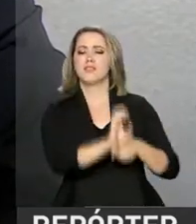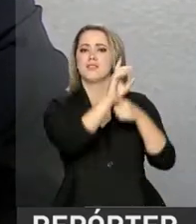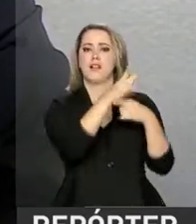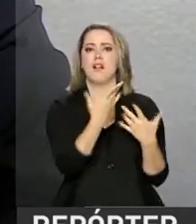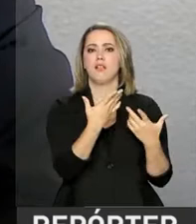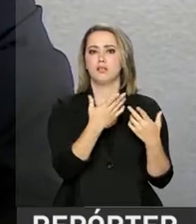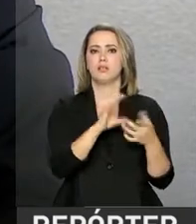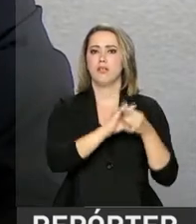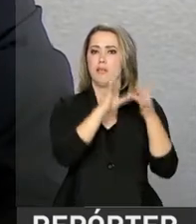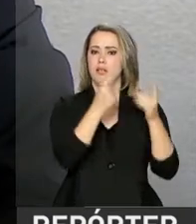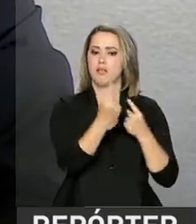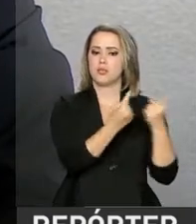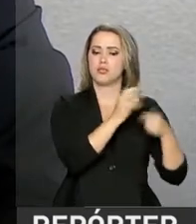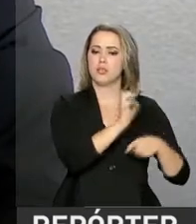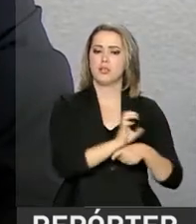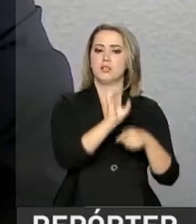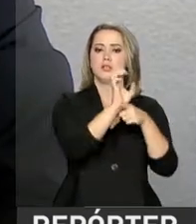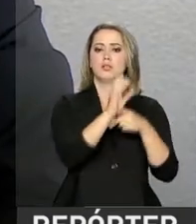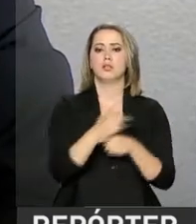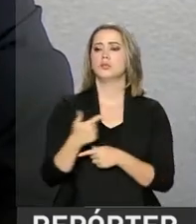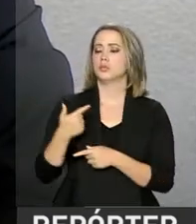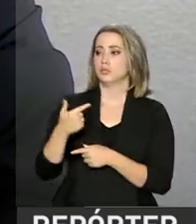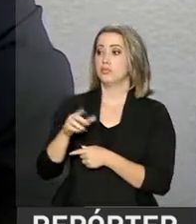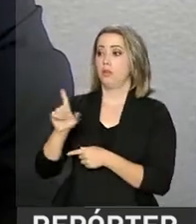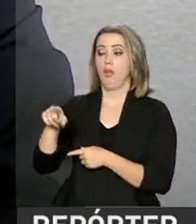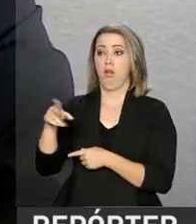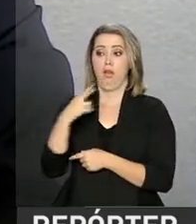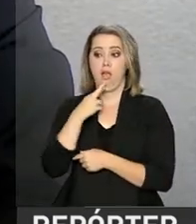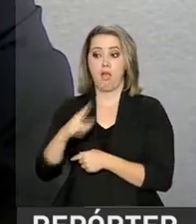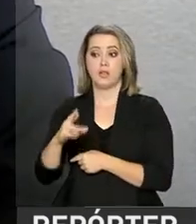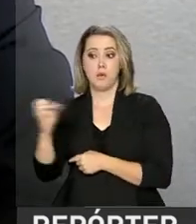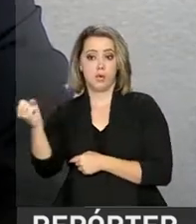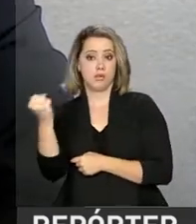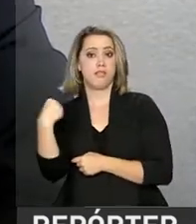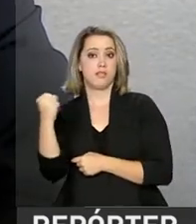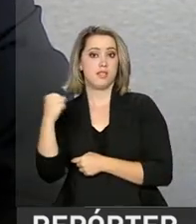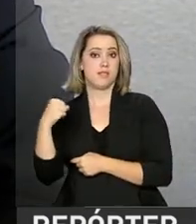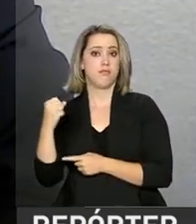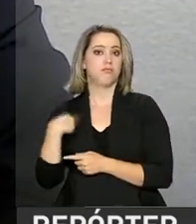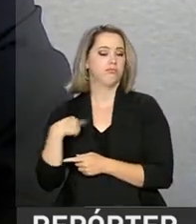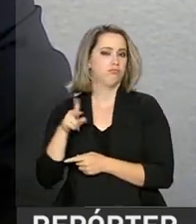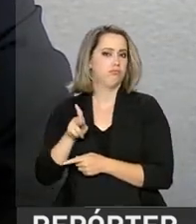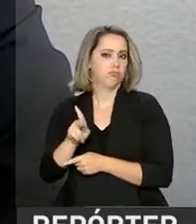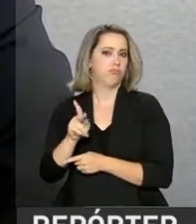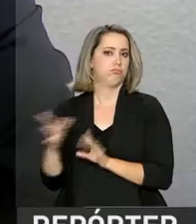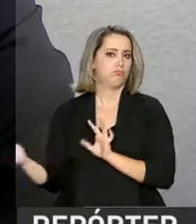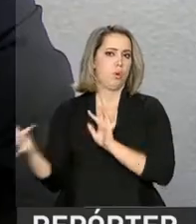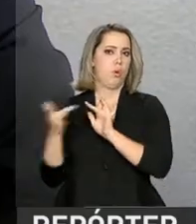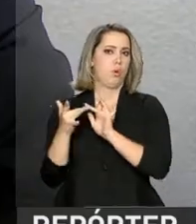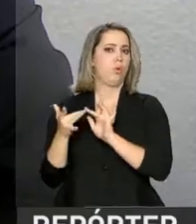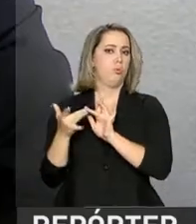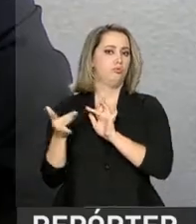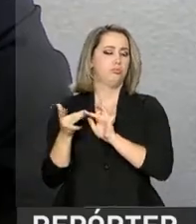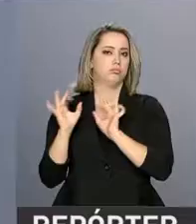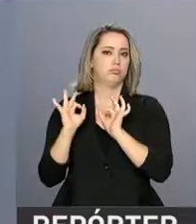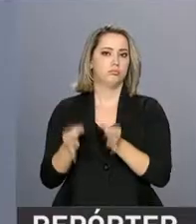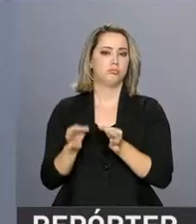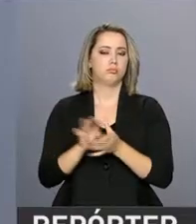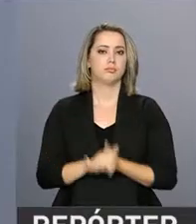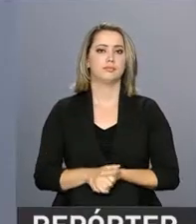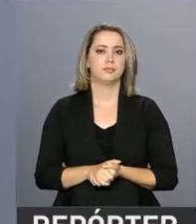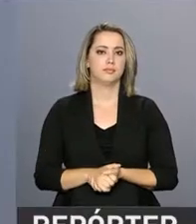estadual, não houve um titubeio sequer. Imediatamente se disse, conte conosco para aquilo que for necessário.